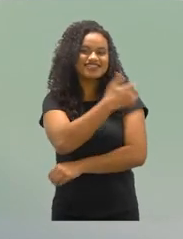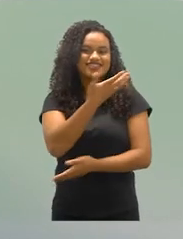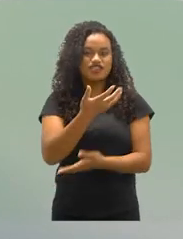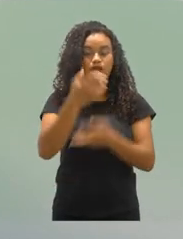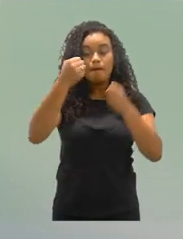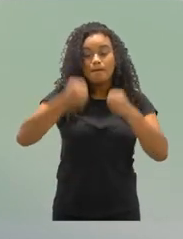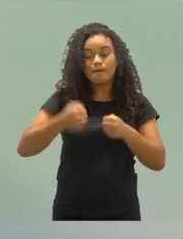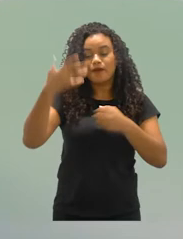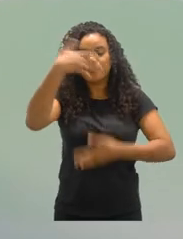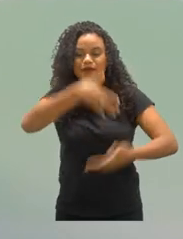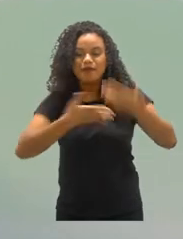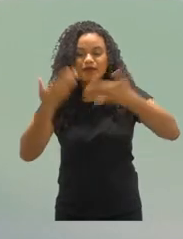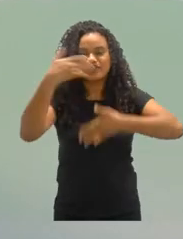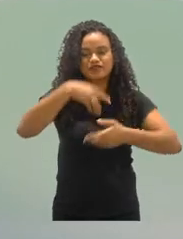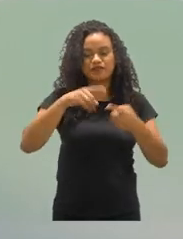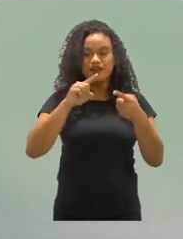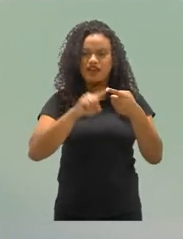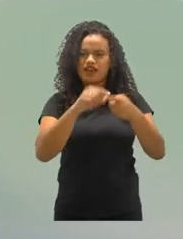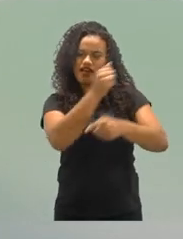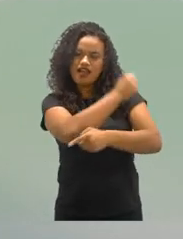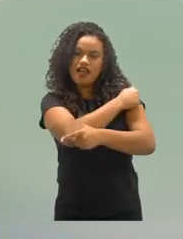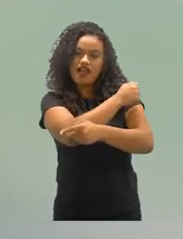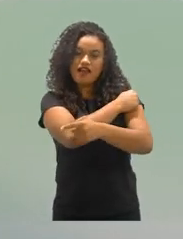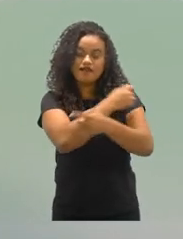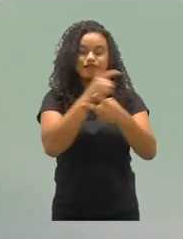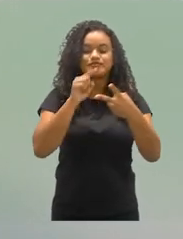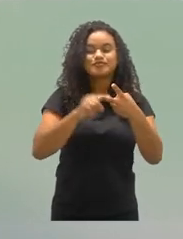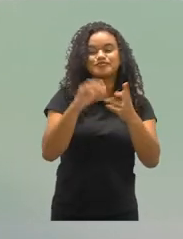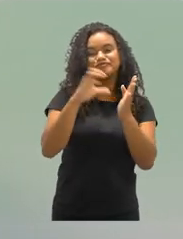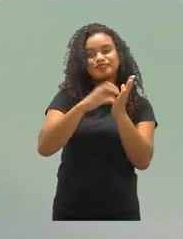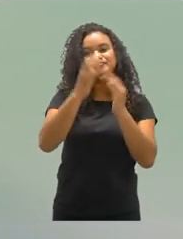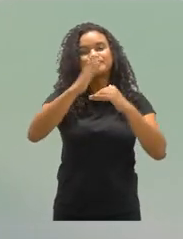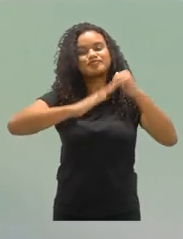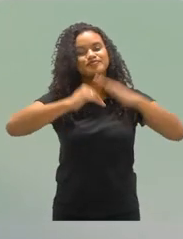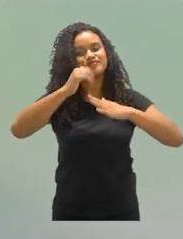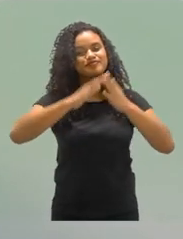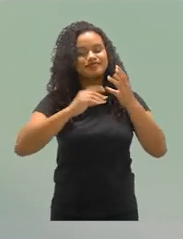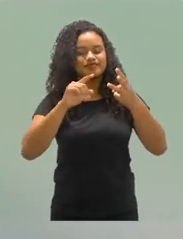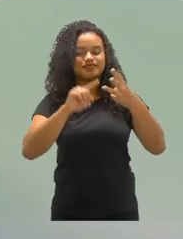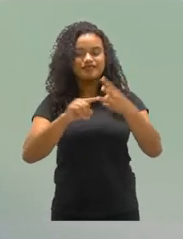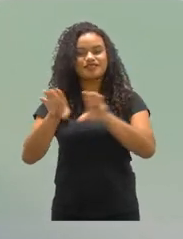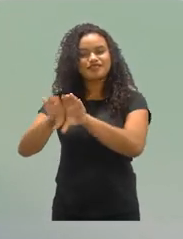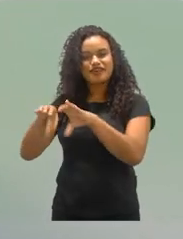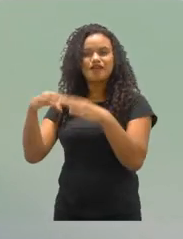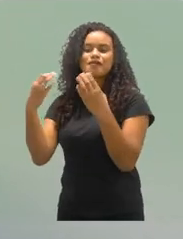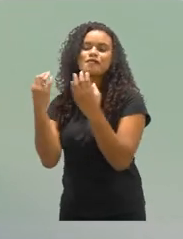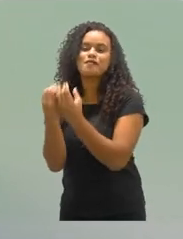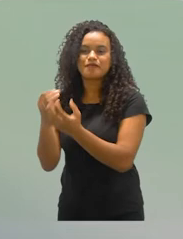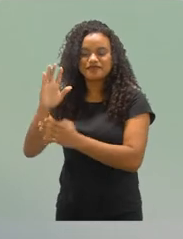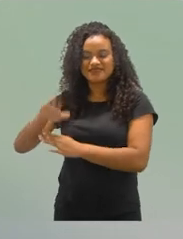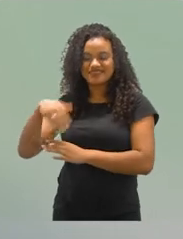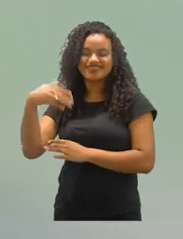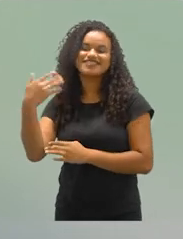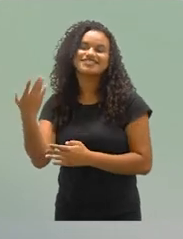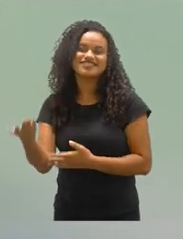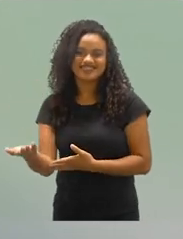Os participantes podem ser estudantes da própria instituição, servidores e também comunidade